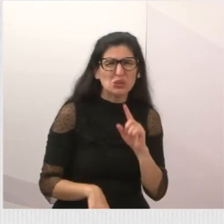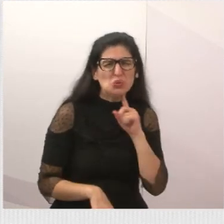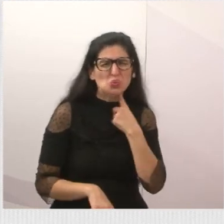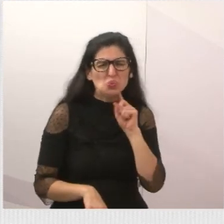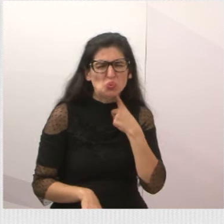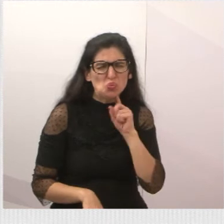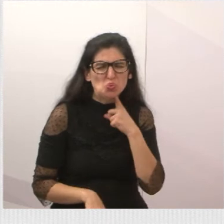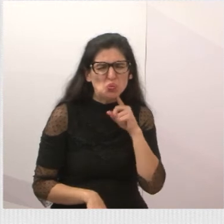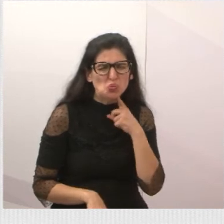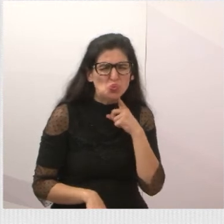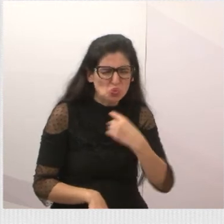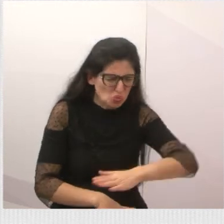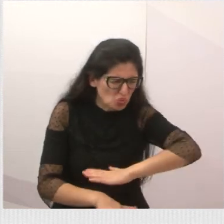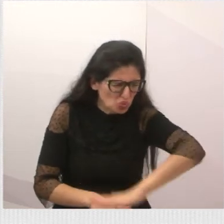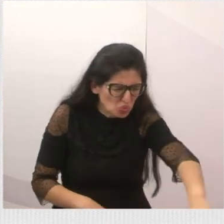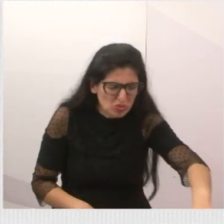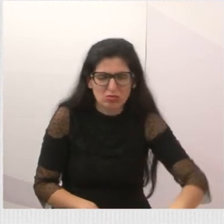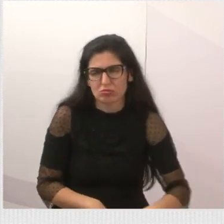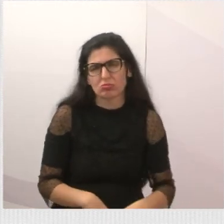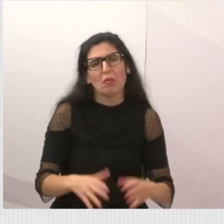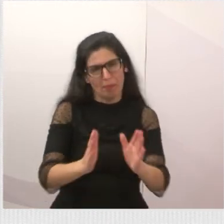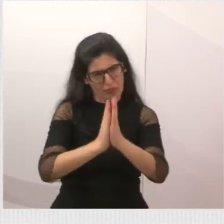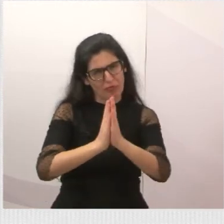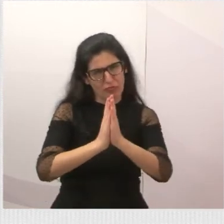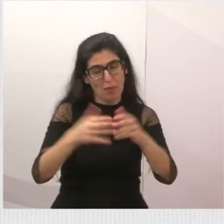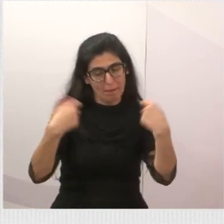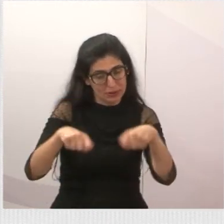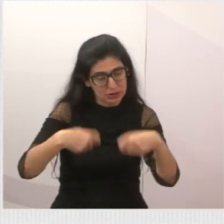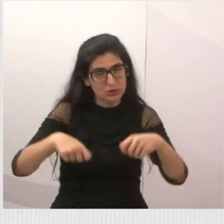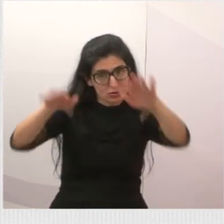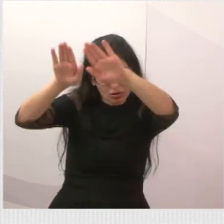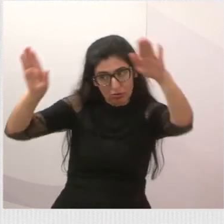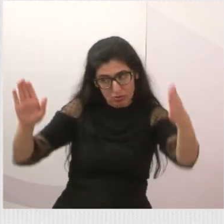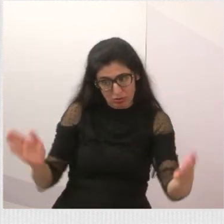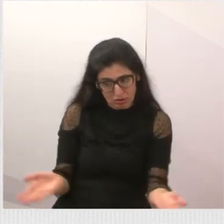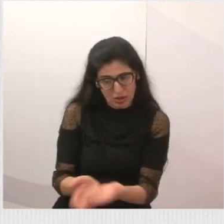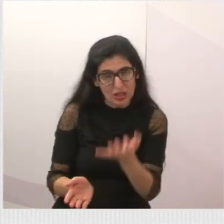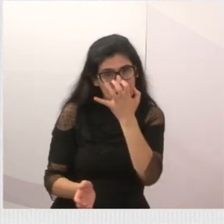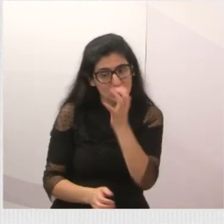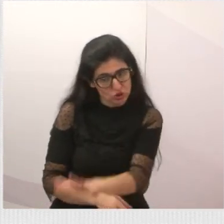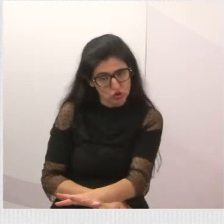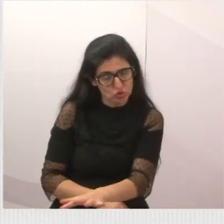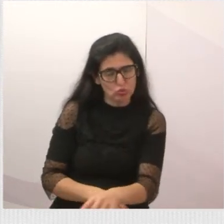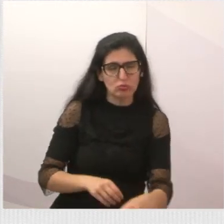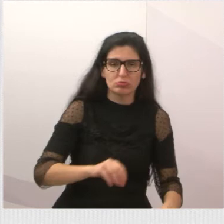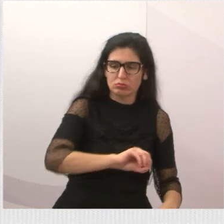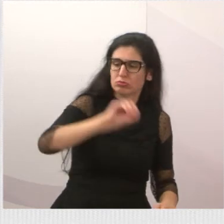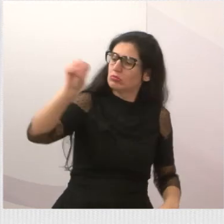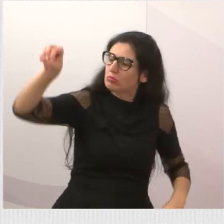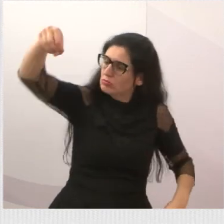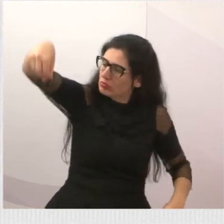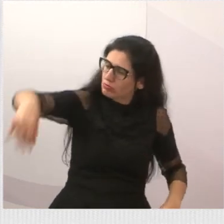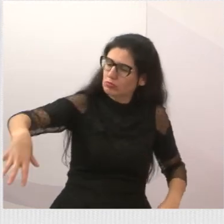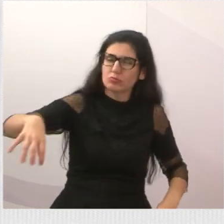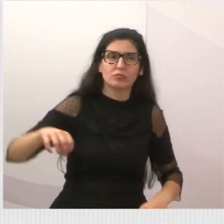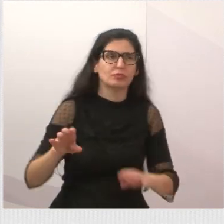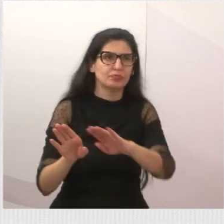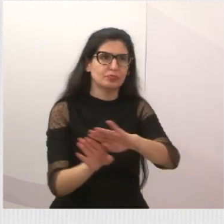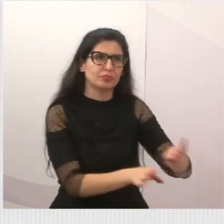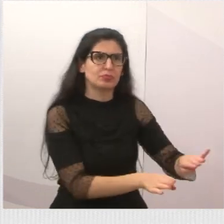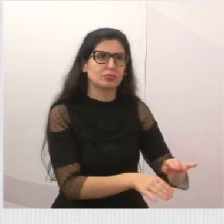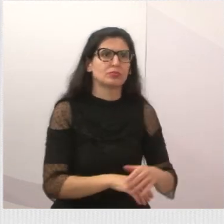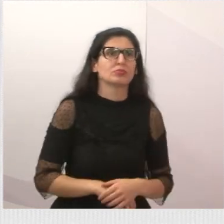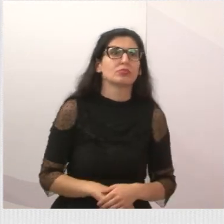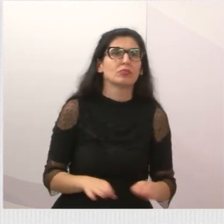Próximo. Solicitamos também manutenção asfáltica, na Avenida Santo Ivo, altura do número 368, também na cidade de Salvador, de fronte à